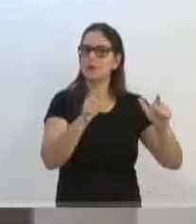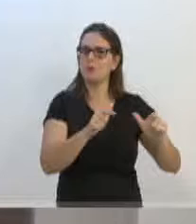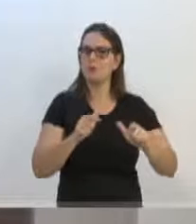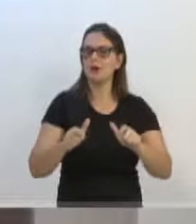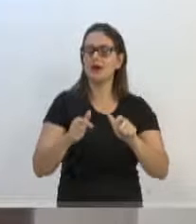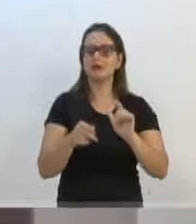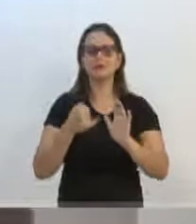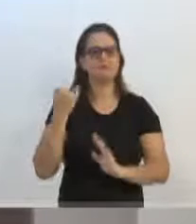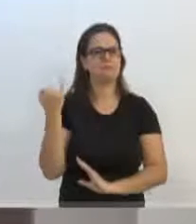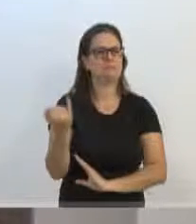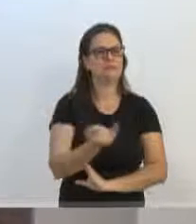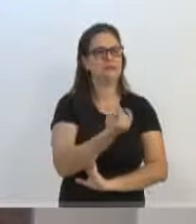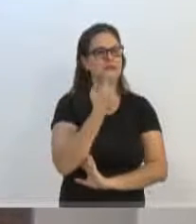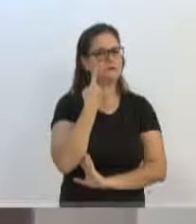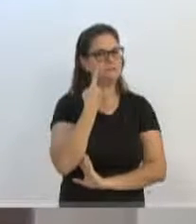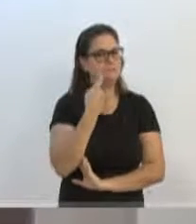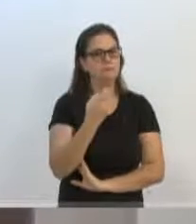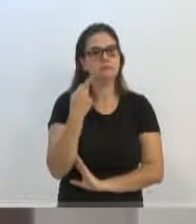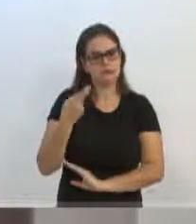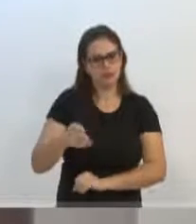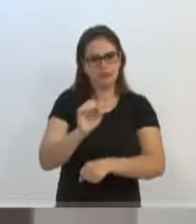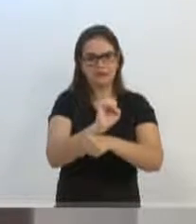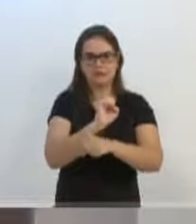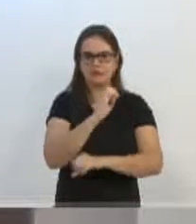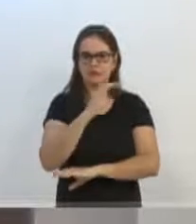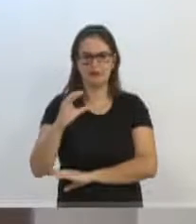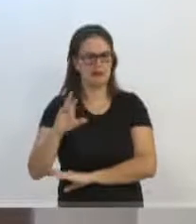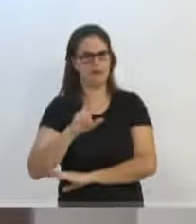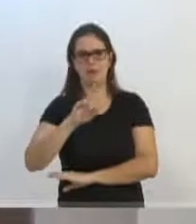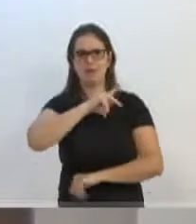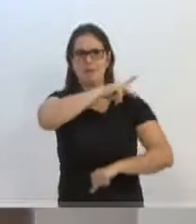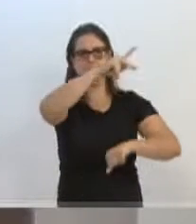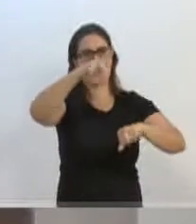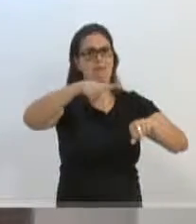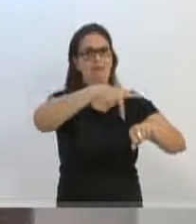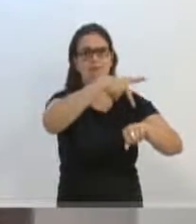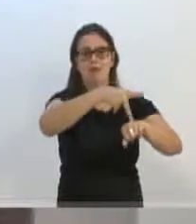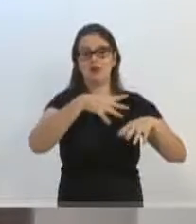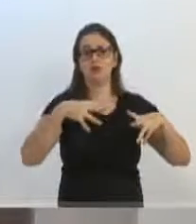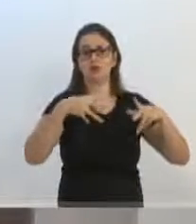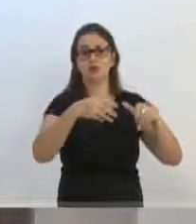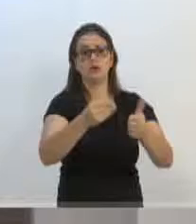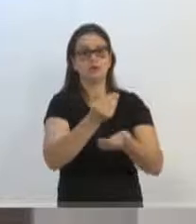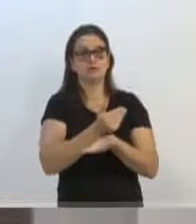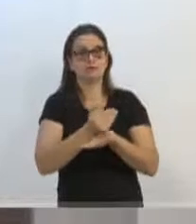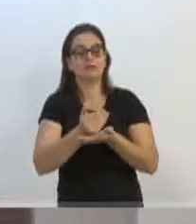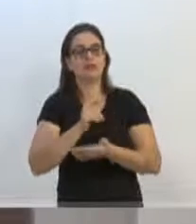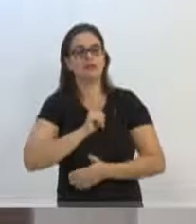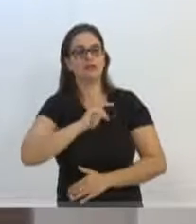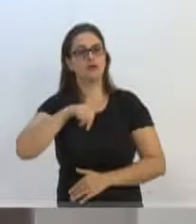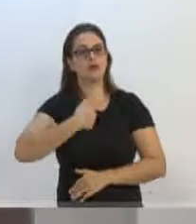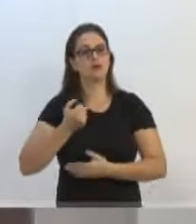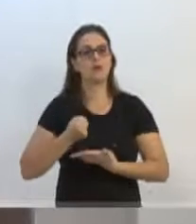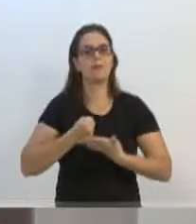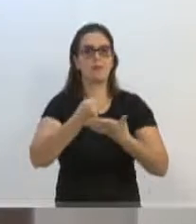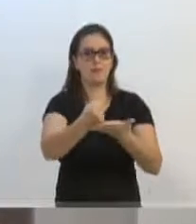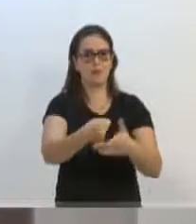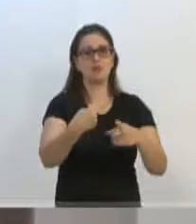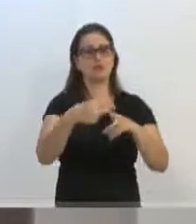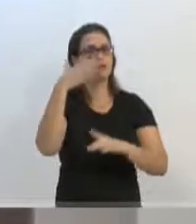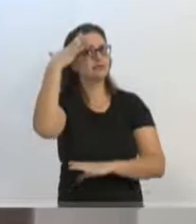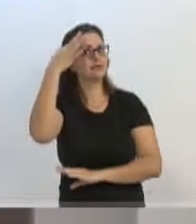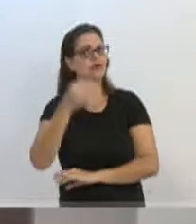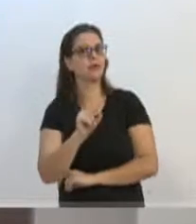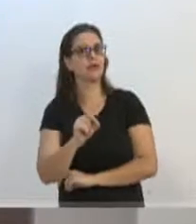importante relevância, não apenas no estado de Santa Catarina, mas no país. E essa é mais uma iniciativa e tem o nosso auxílio, porque nós entendemos que a